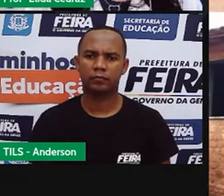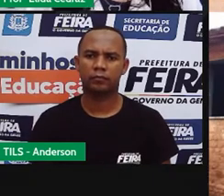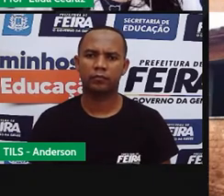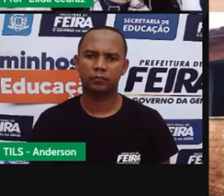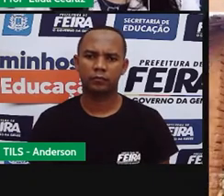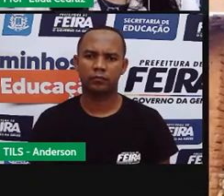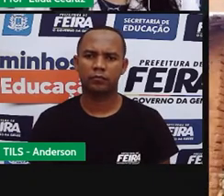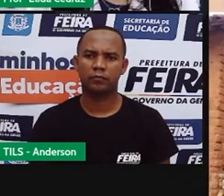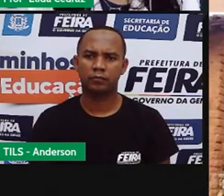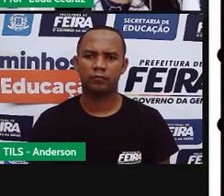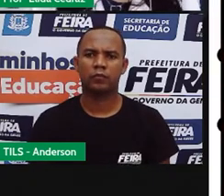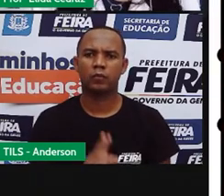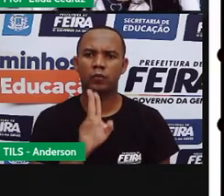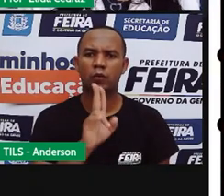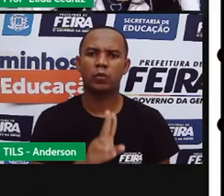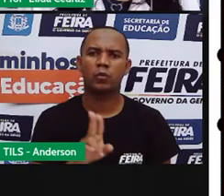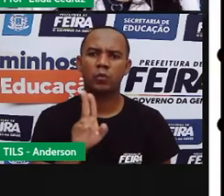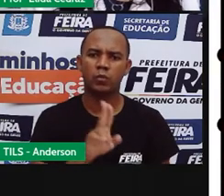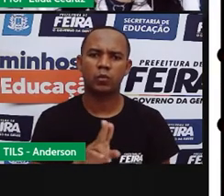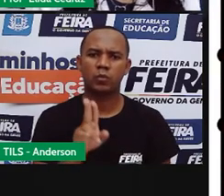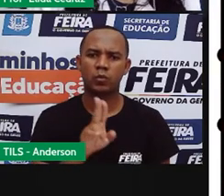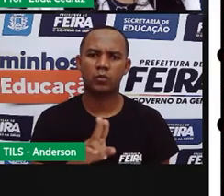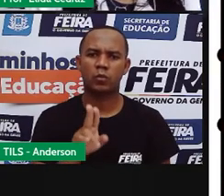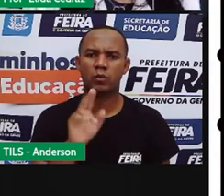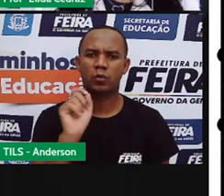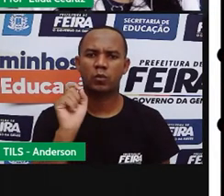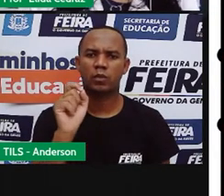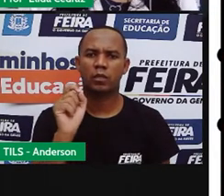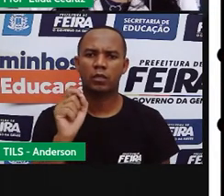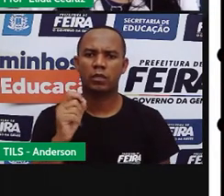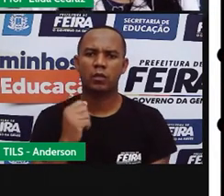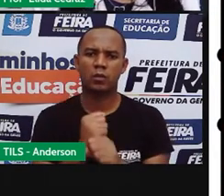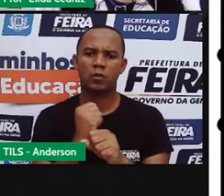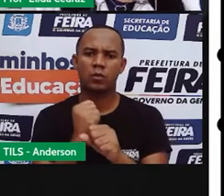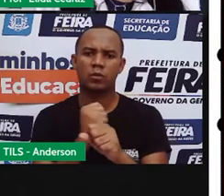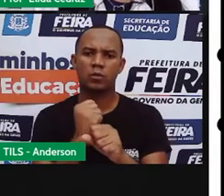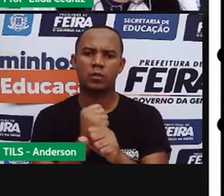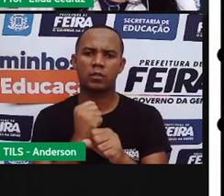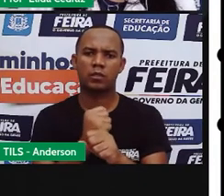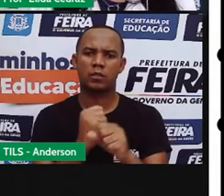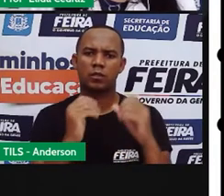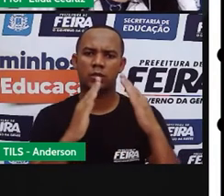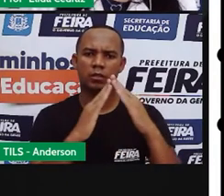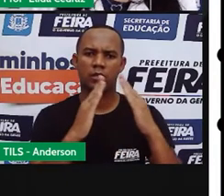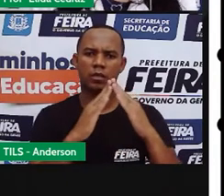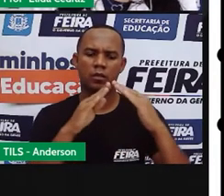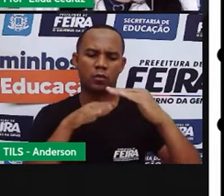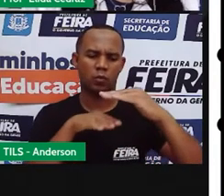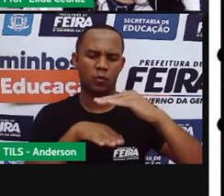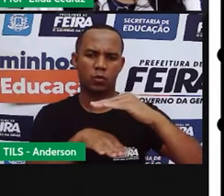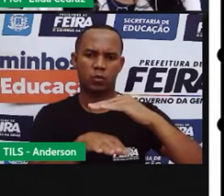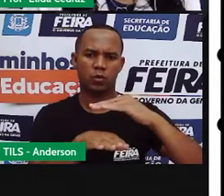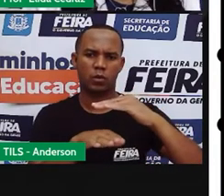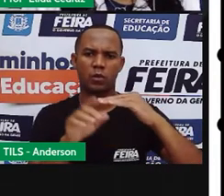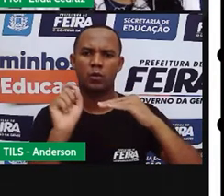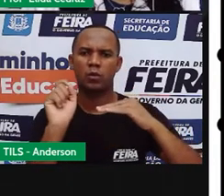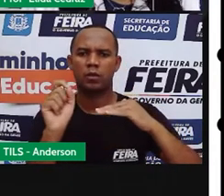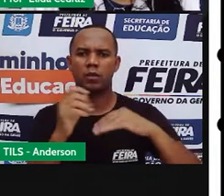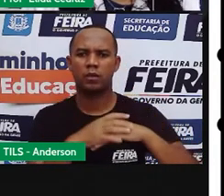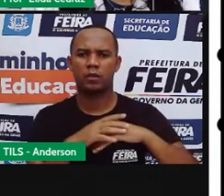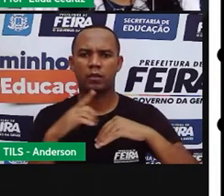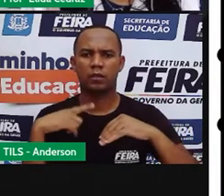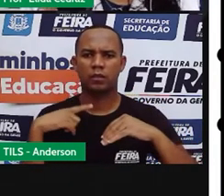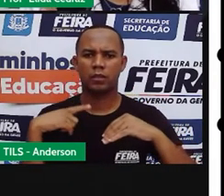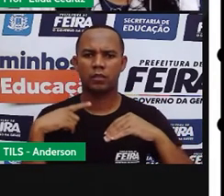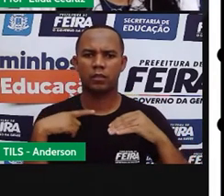Ao utilizar tijolos nas construções e nós temos este daqui, o tijolo